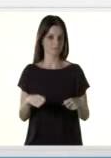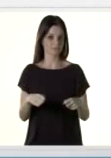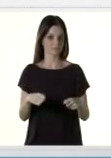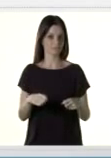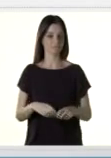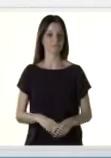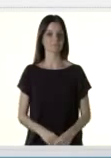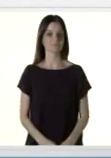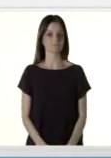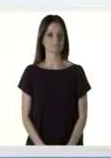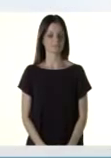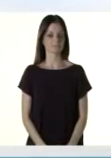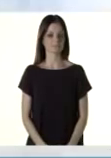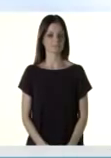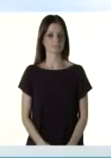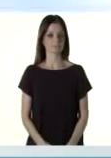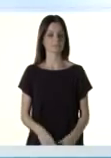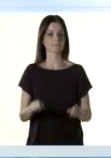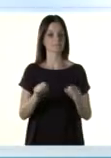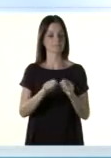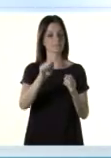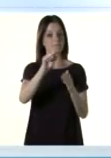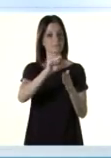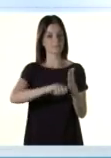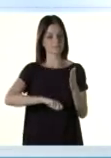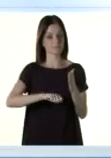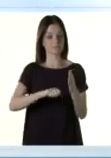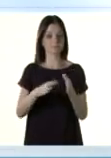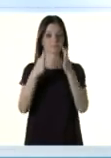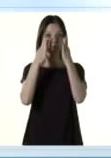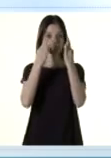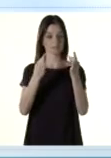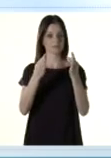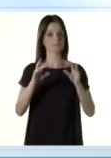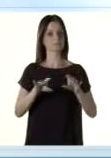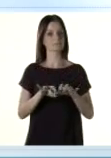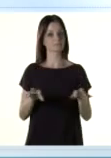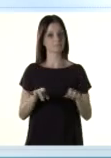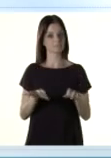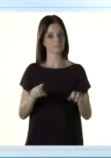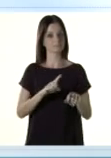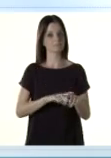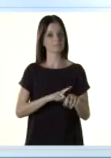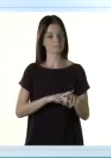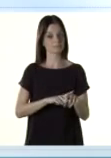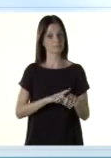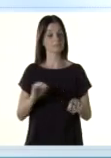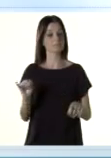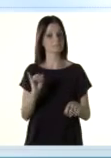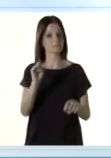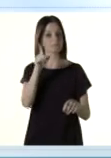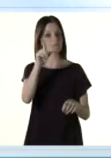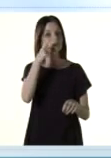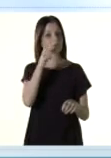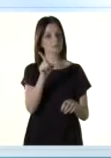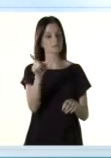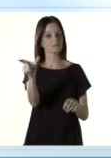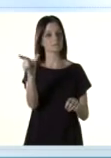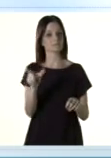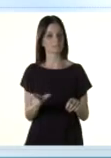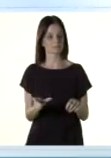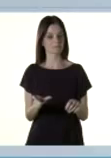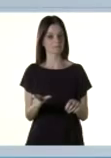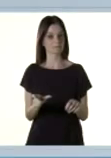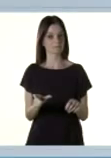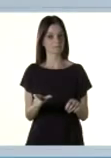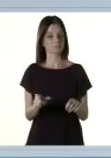necessidade. Ao se inscrever, preencha seus dados com muita atenção. Eles vão ser essenciais para você ter o cartão em